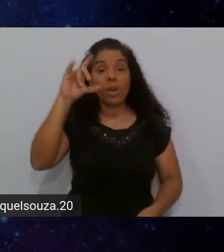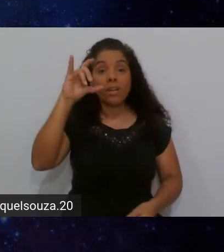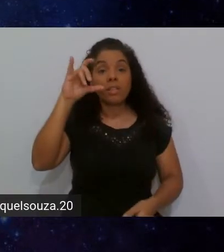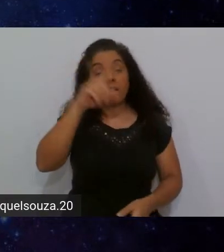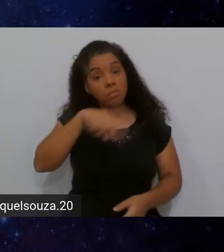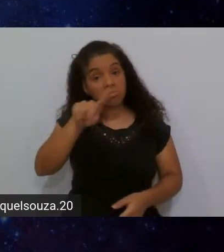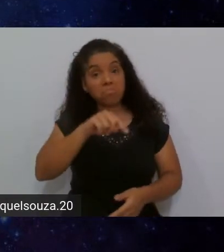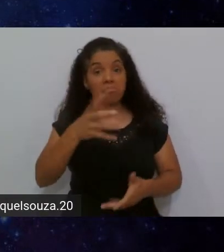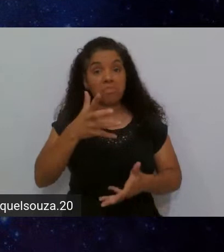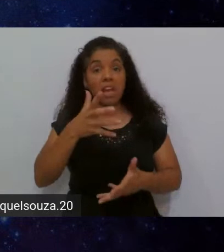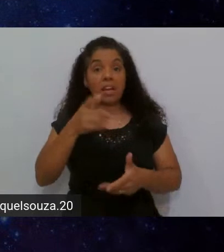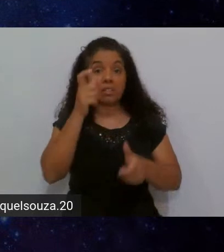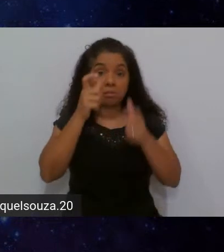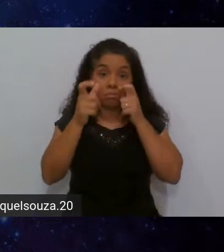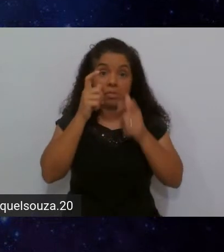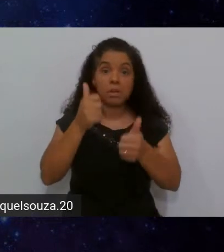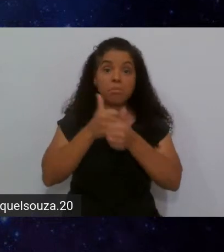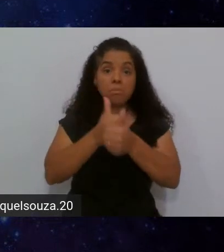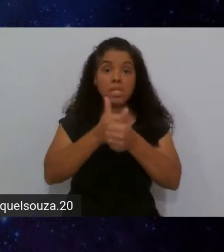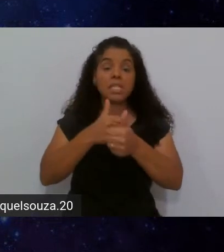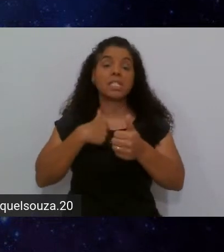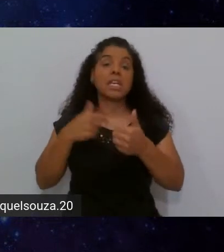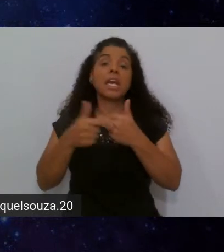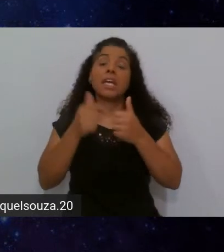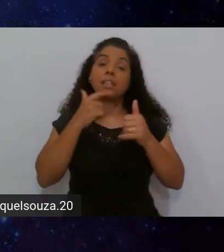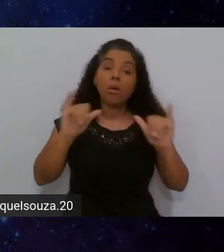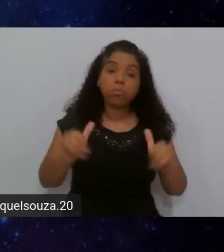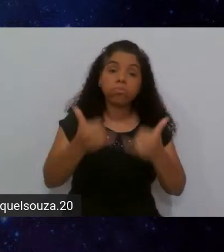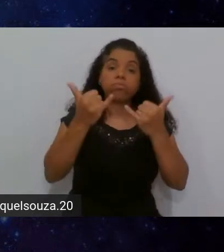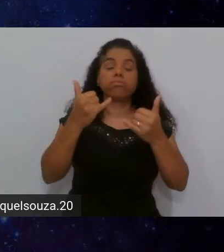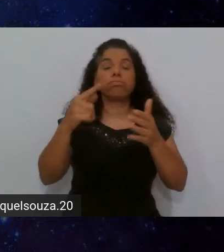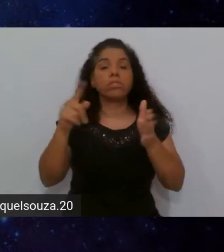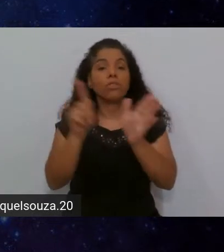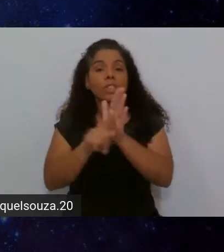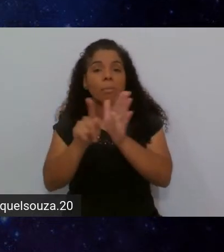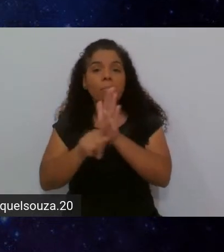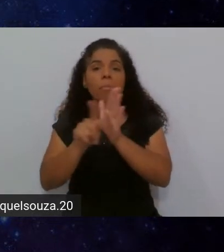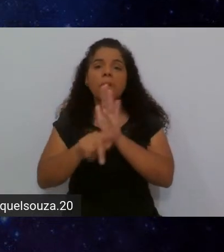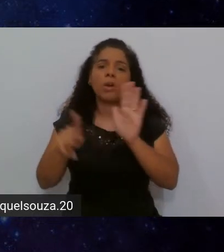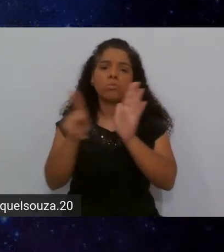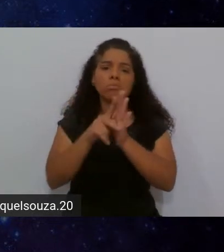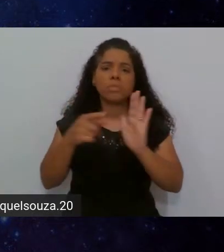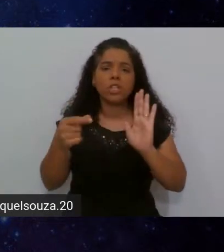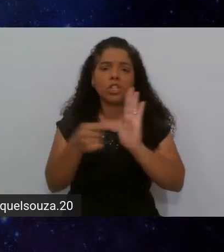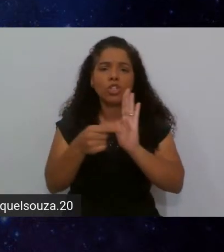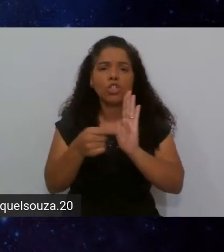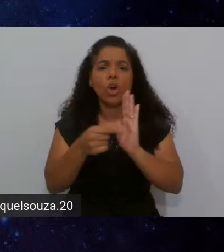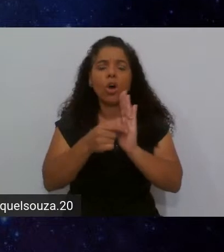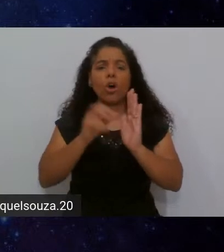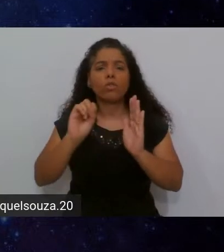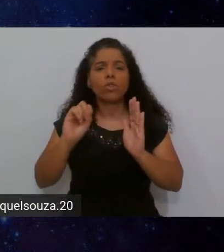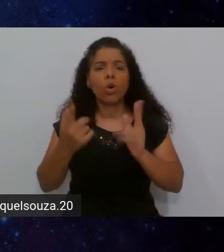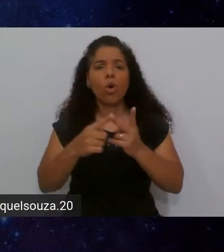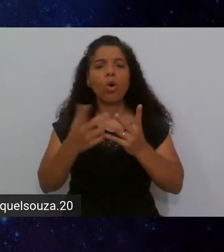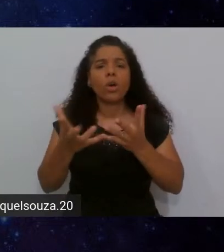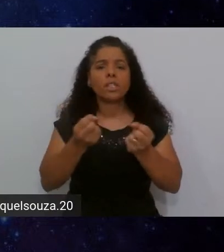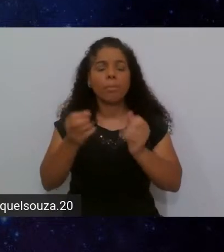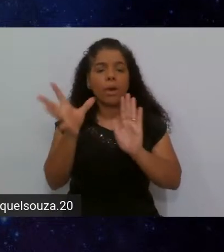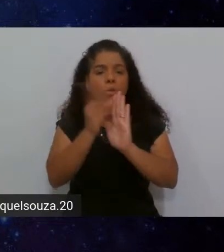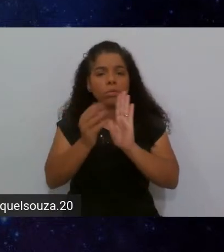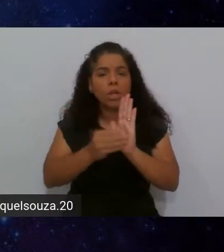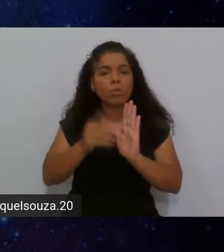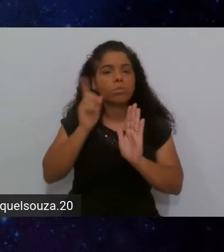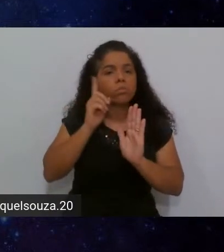se, por acaso, vocês quiserem me seguir e ter ali a oportunidade de fazer perguntas sobre testes de software, ou receber conteúdos